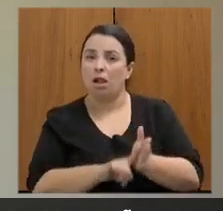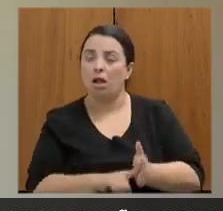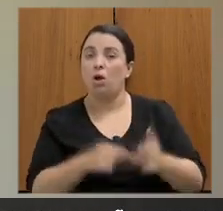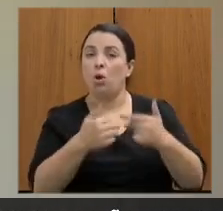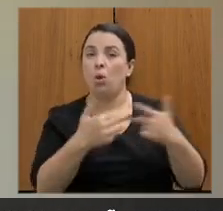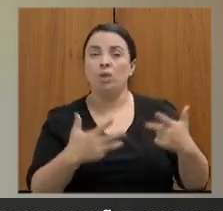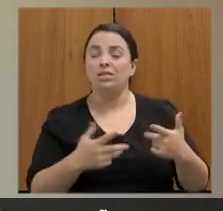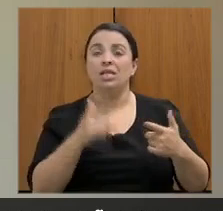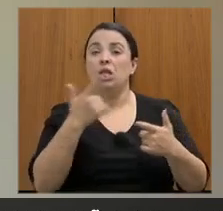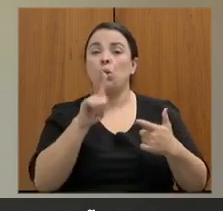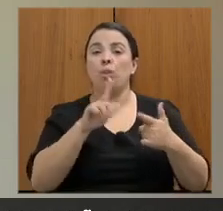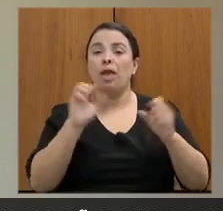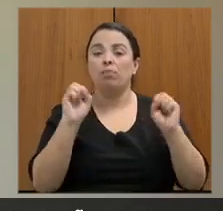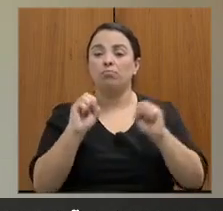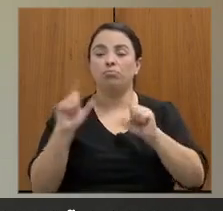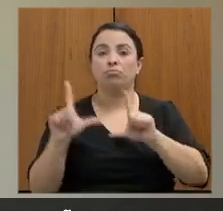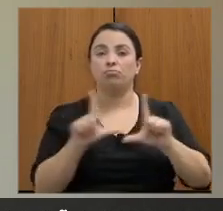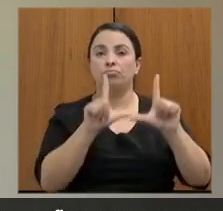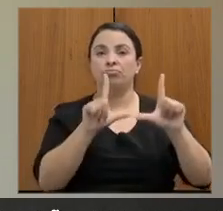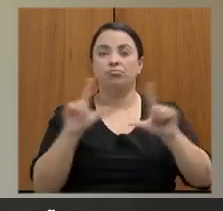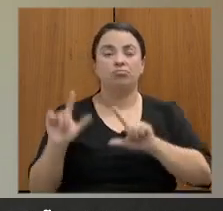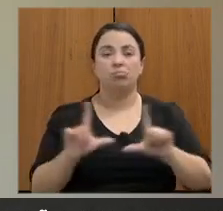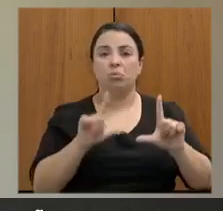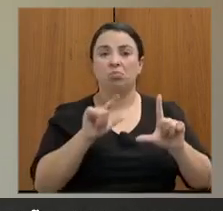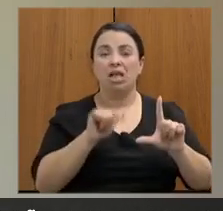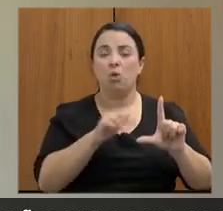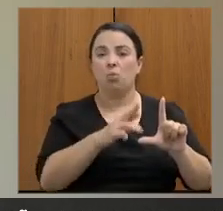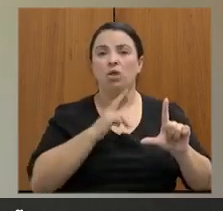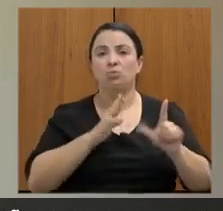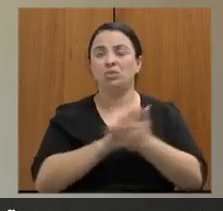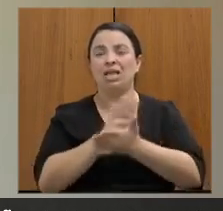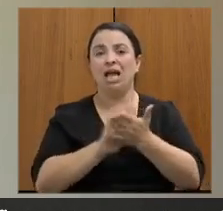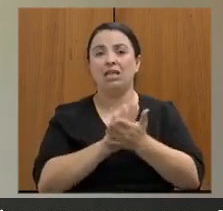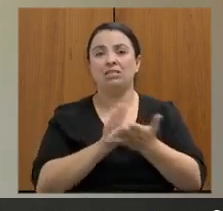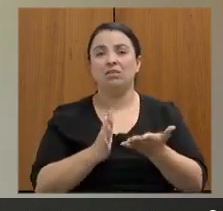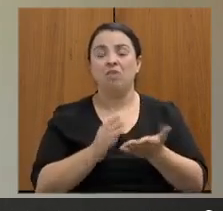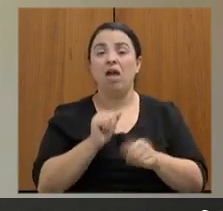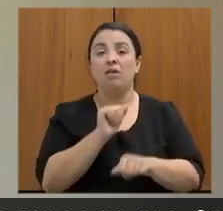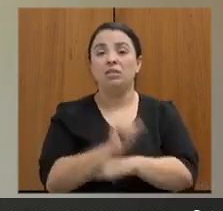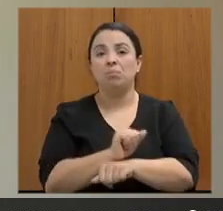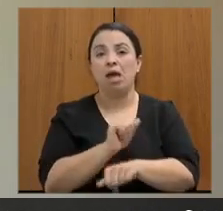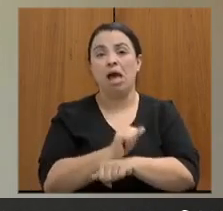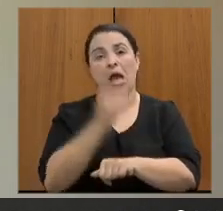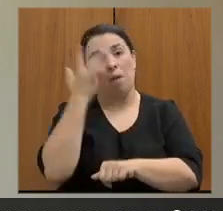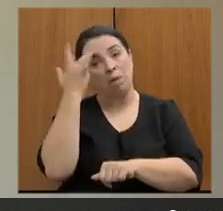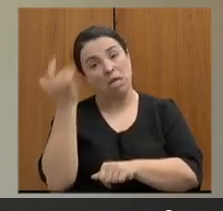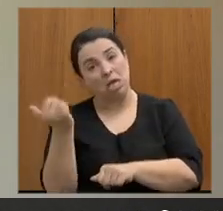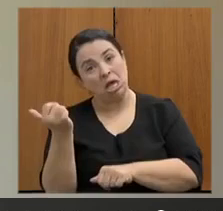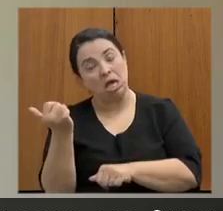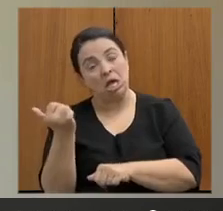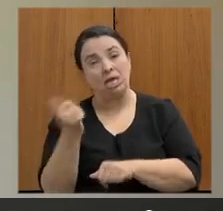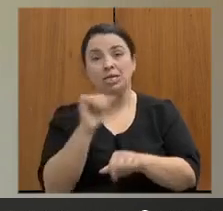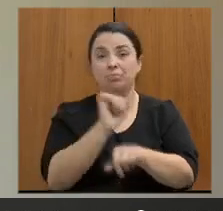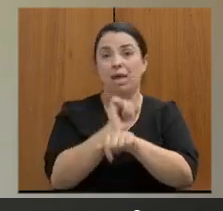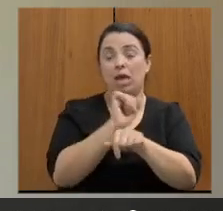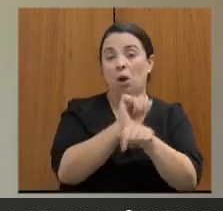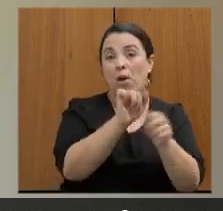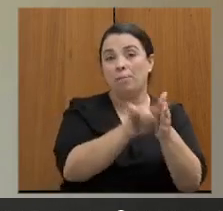são respondidos vão ficar para amanhã vão ficar para uma pesquisa de um conteúdo que não foi